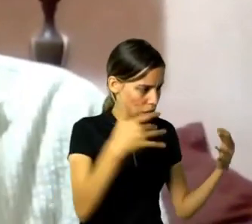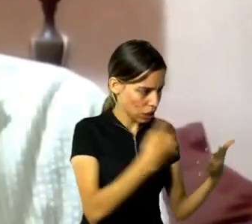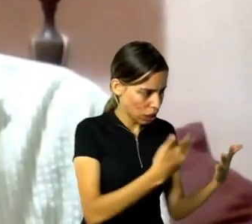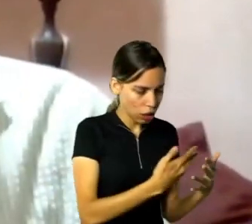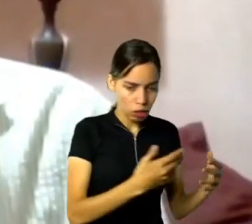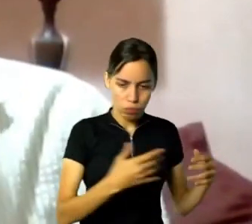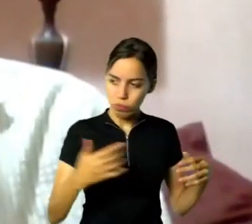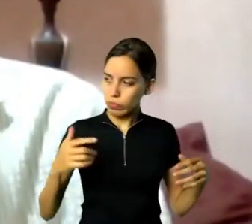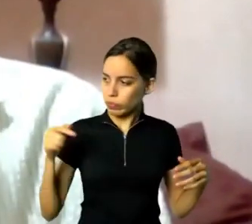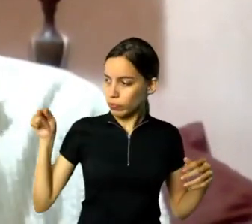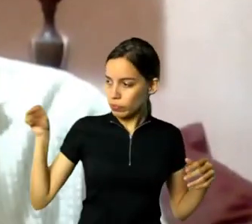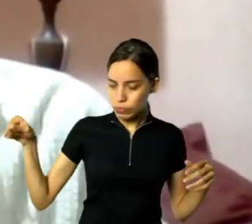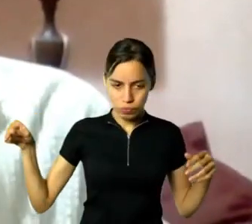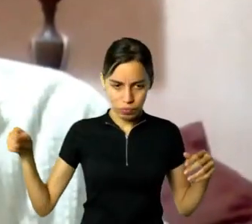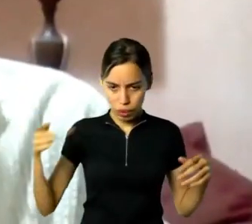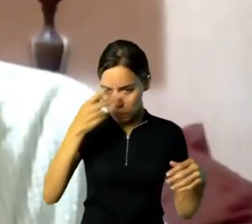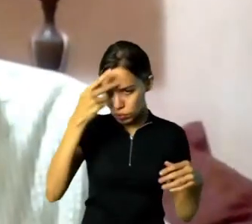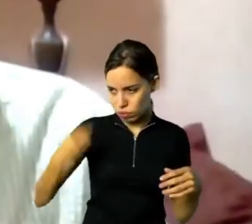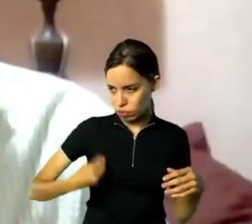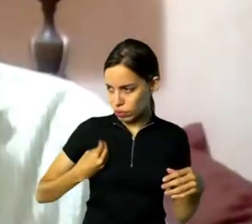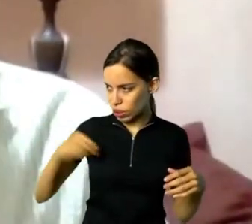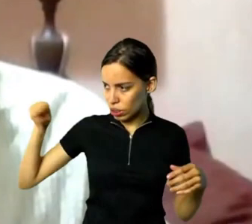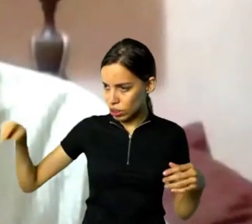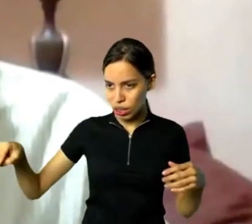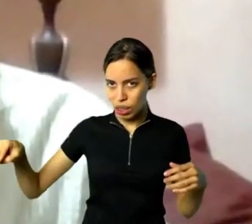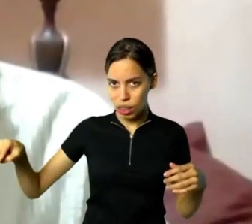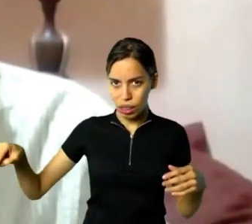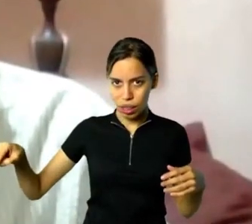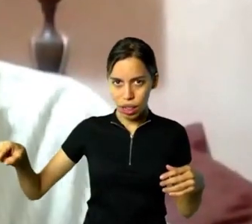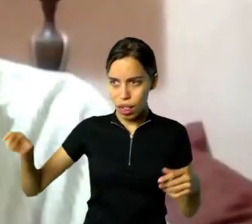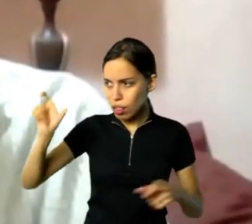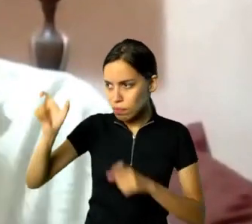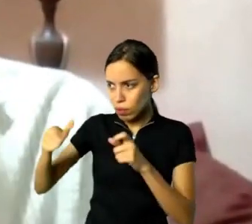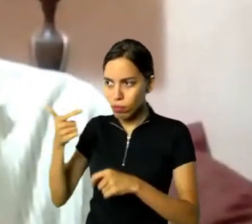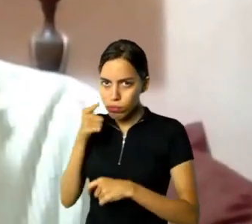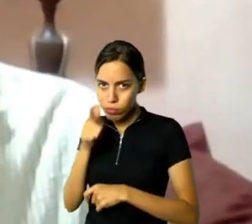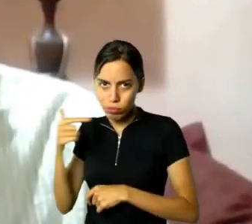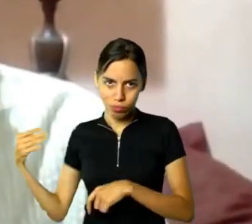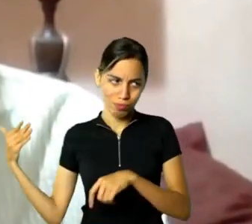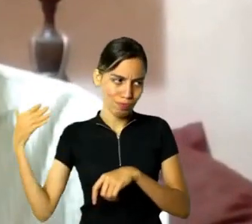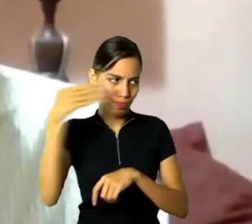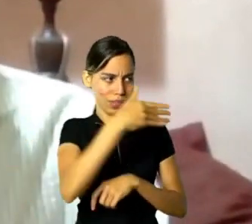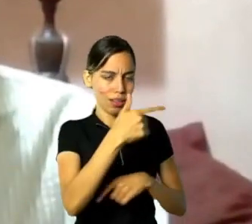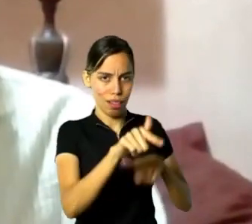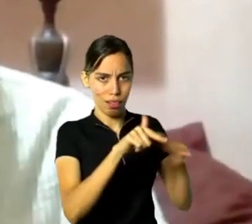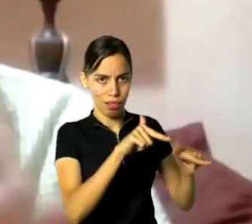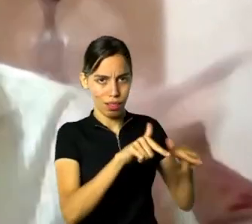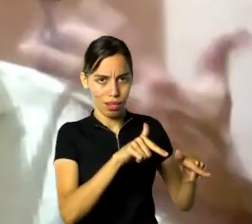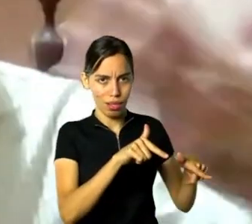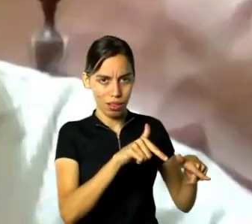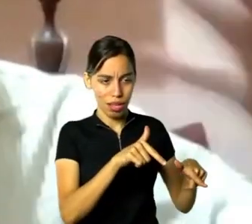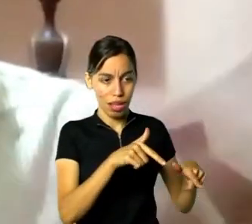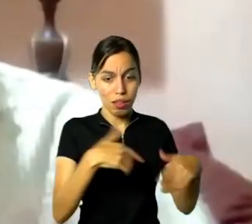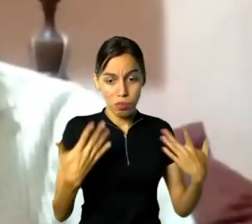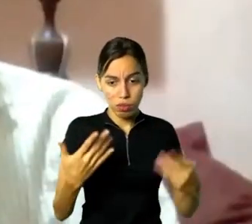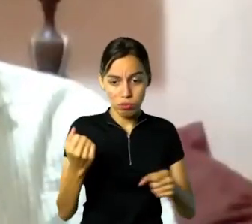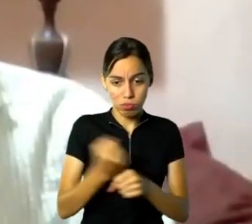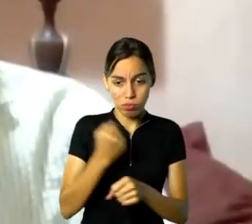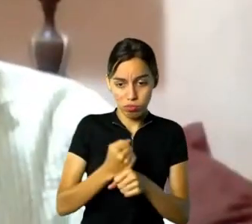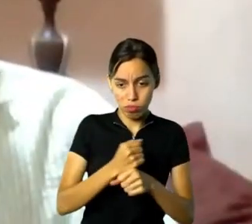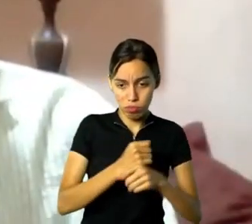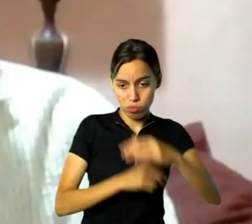né? Ele cortou, não. Ele permitiu que a cidade tivesse um acesso constante sobre o rio Arrudas, né? O homem, o poder do